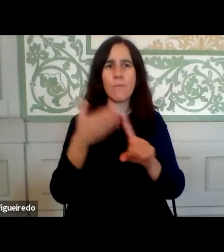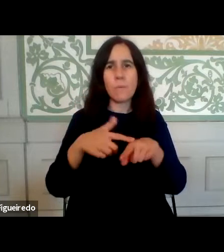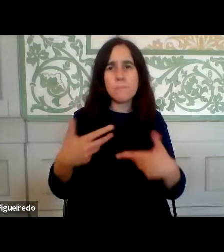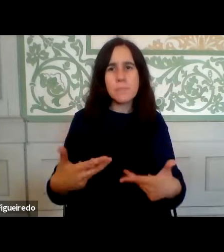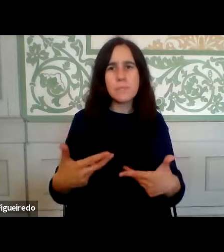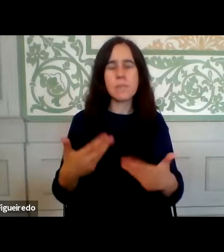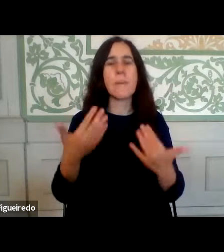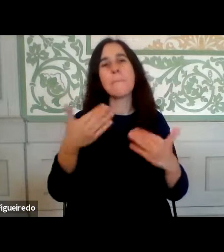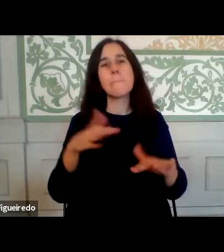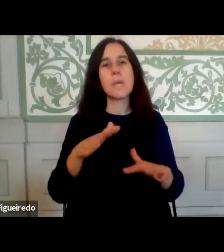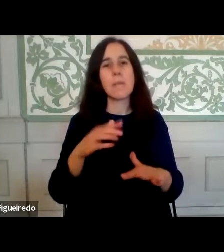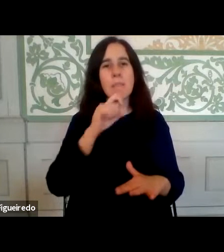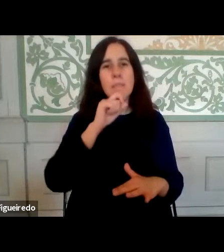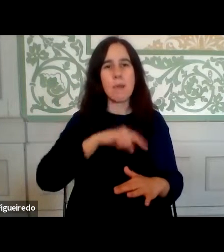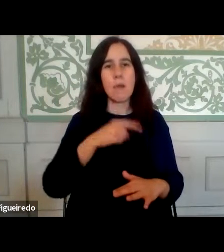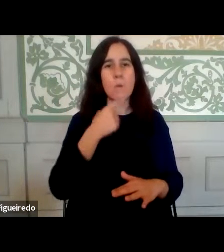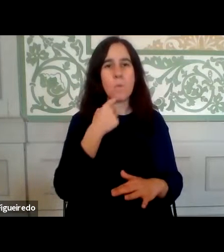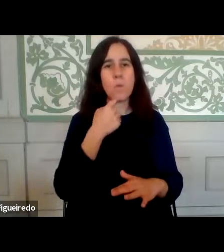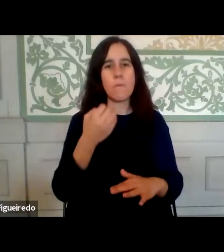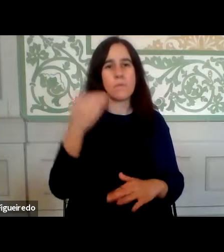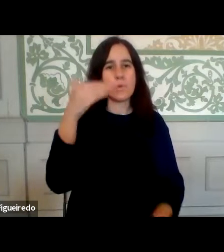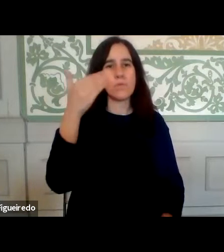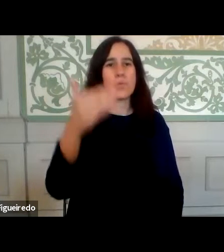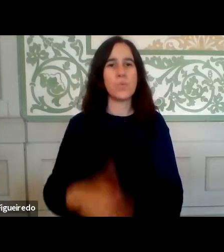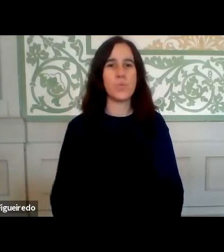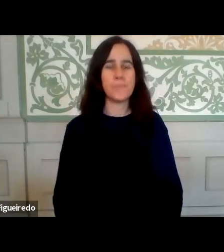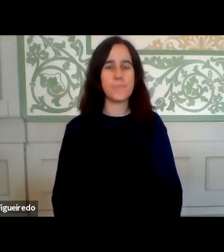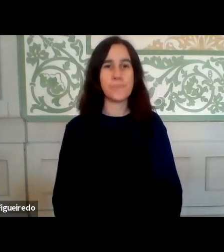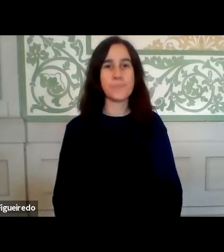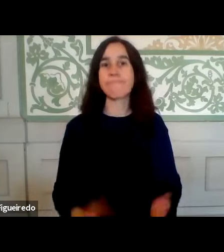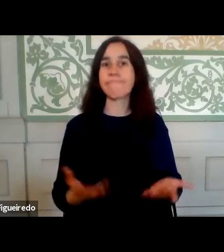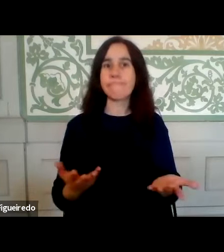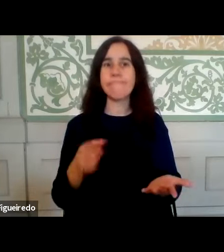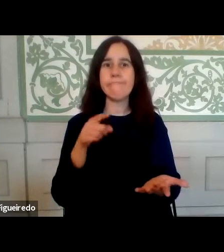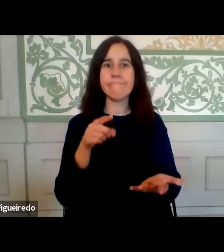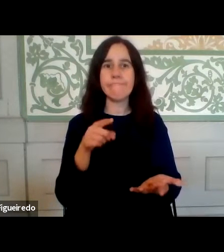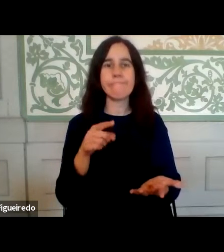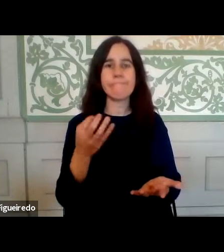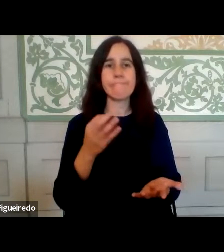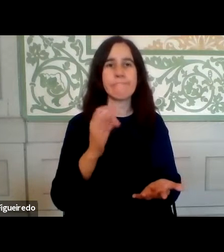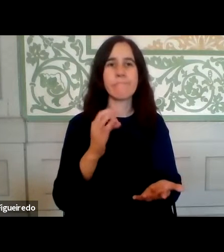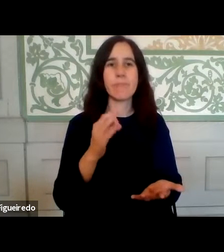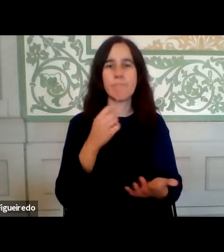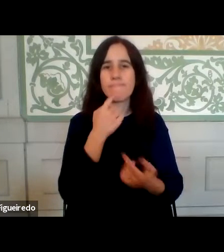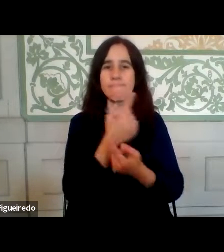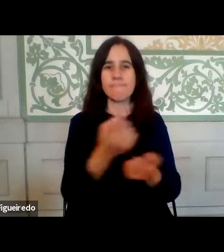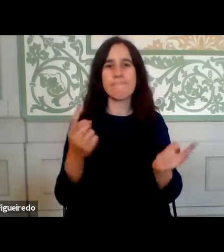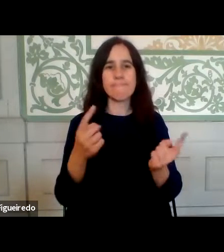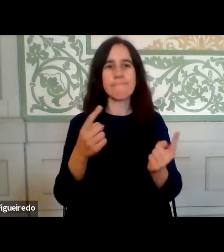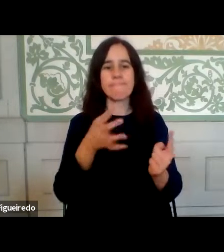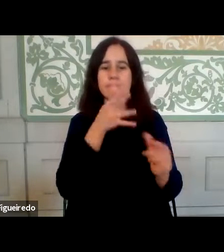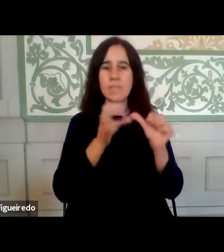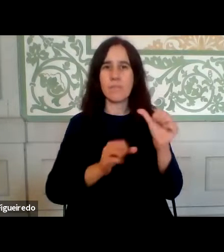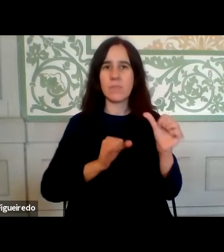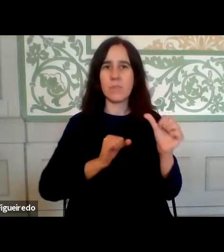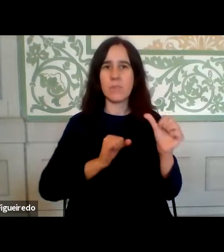mas com muitas potencialidades para o futuro. E era isto que eu queria essencialmente apontar na minha intervenção.